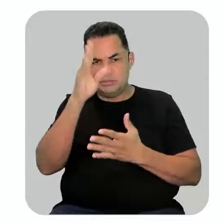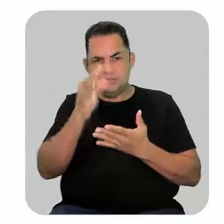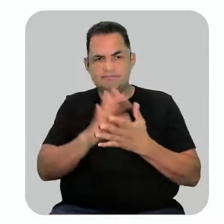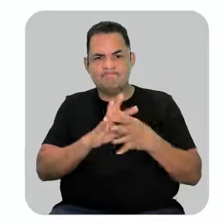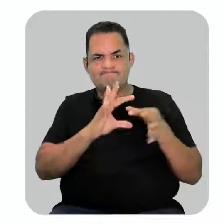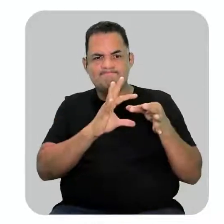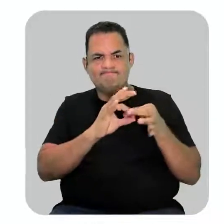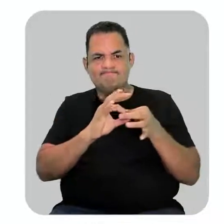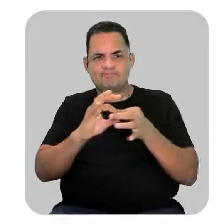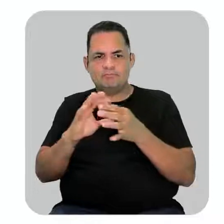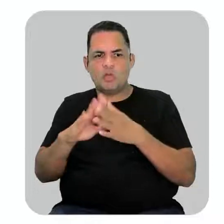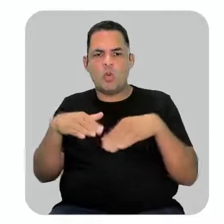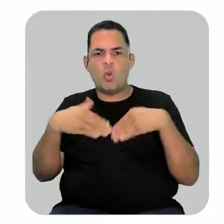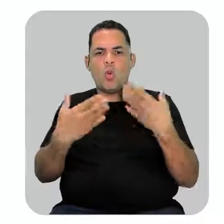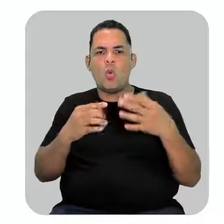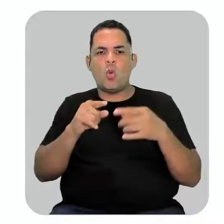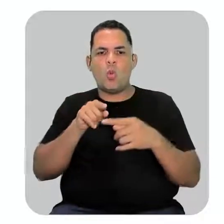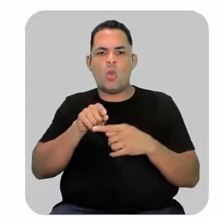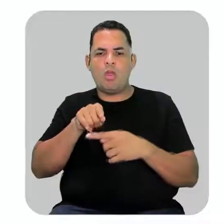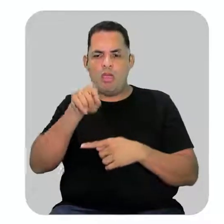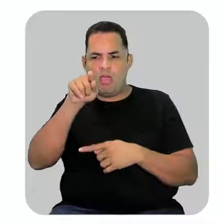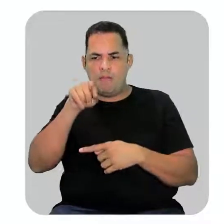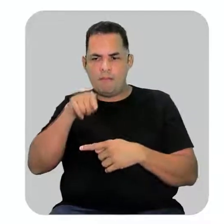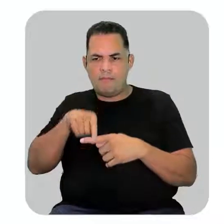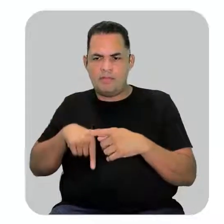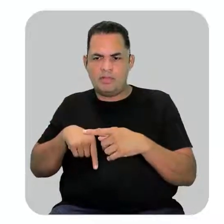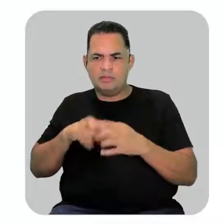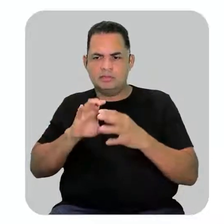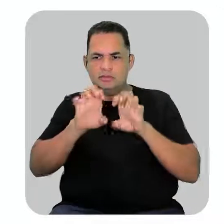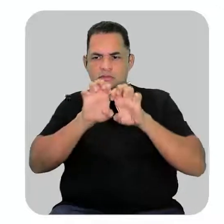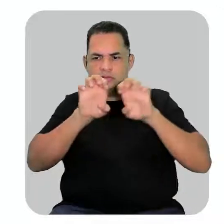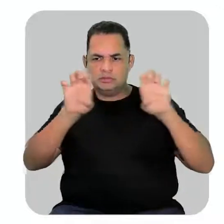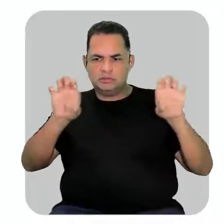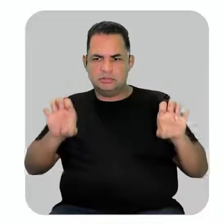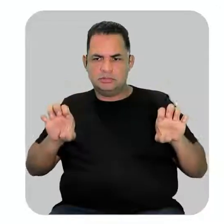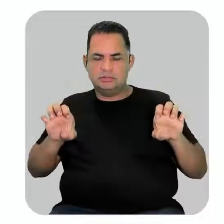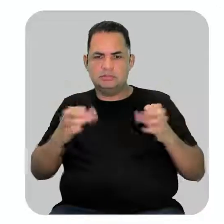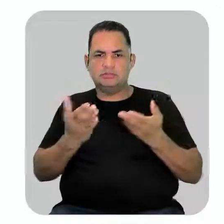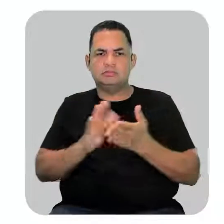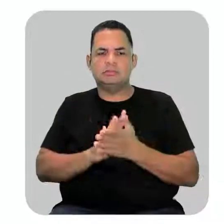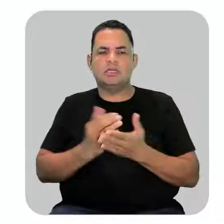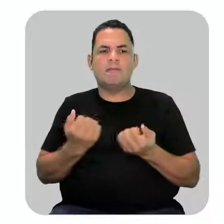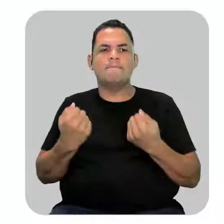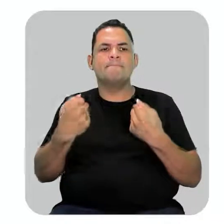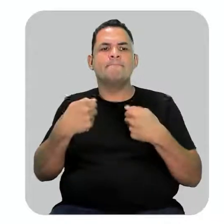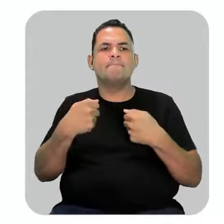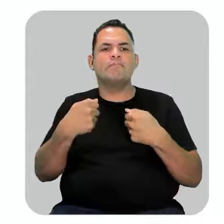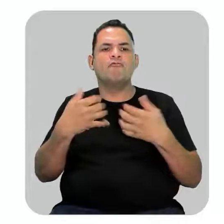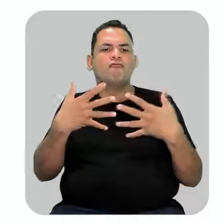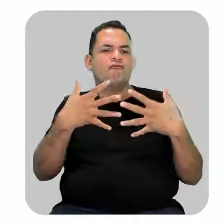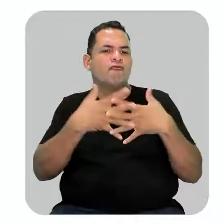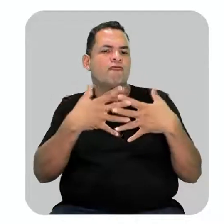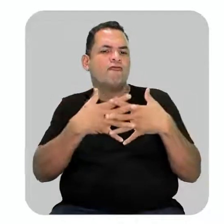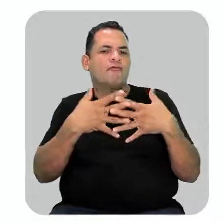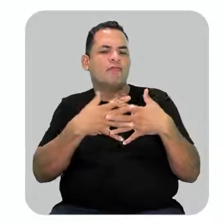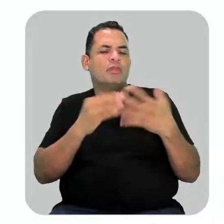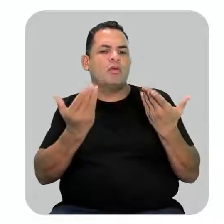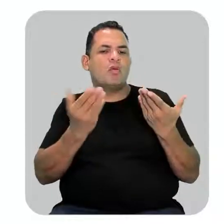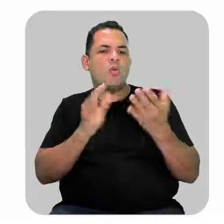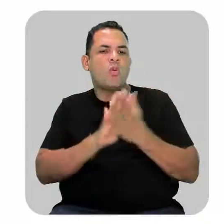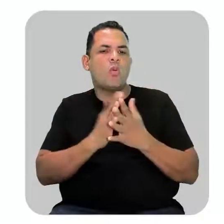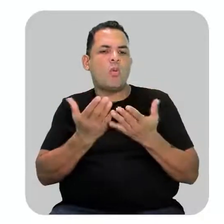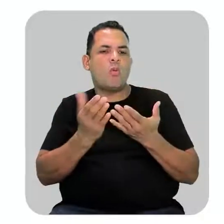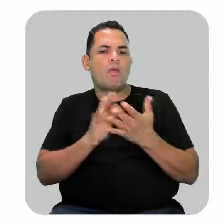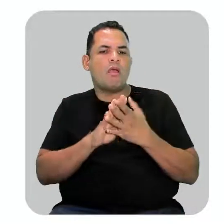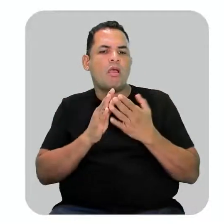pessoal? Quando a gente tem ramificação na estrutura, eu posso confundir qual é a cadeia